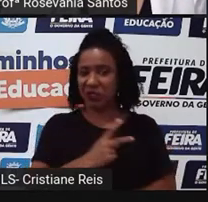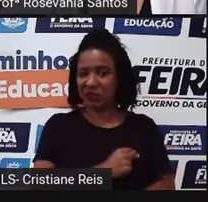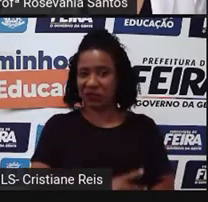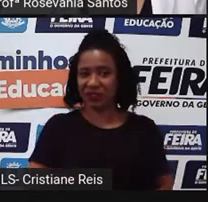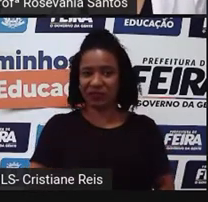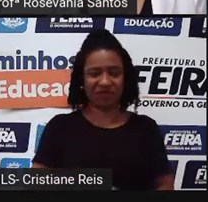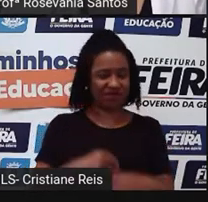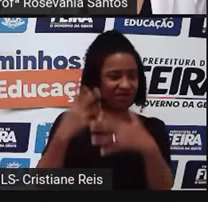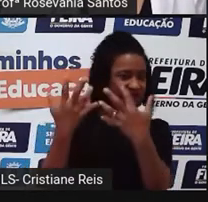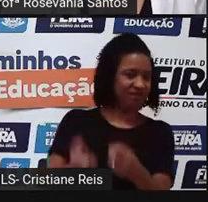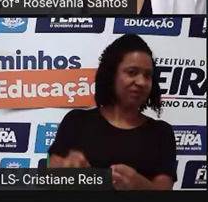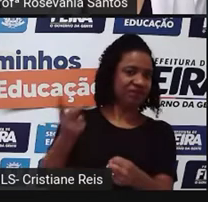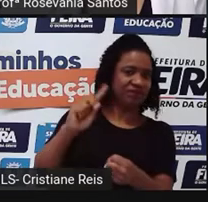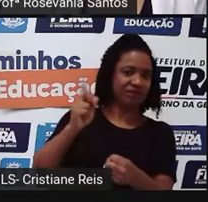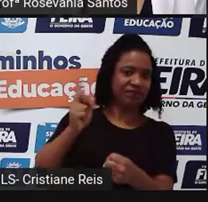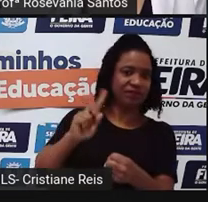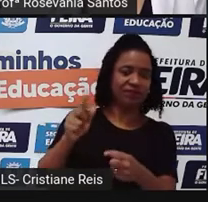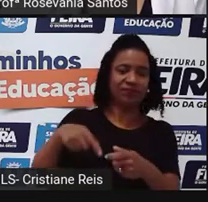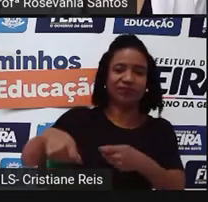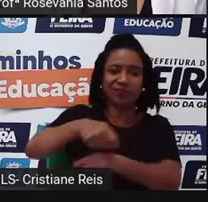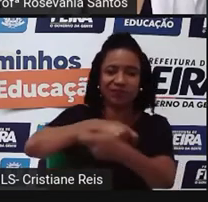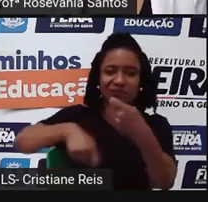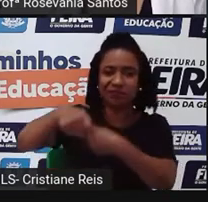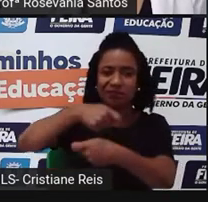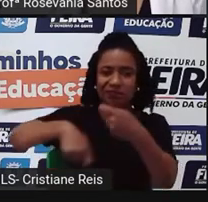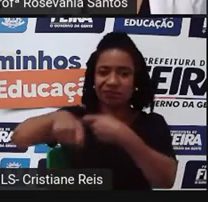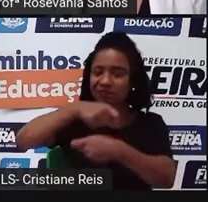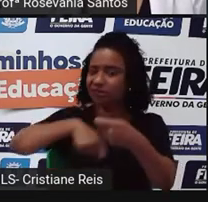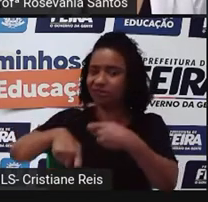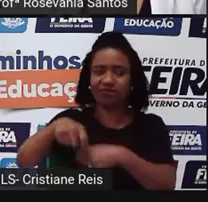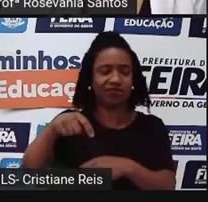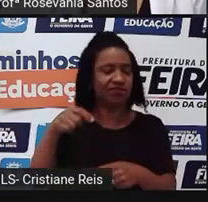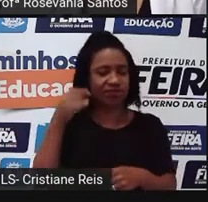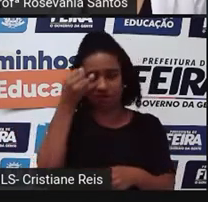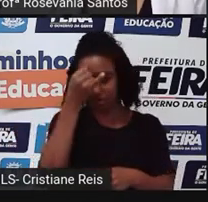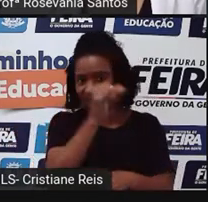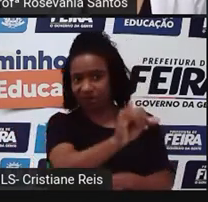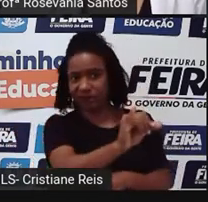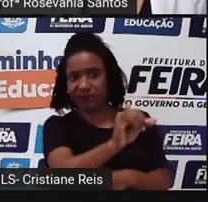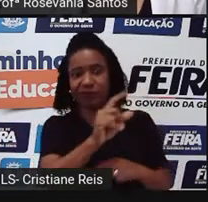né? Teve embargos aí, né? Da nossa carne. Então, de qualquer forma,